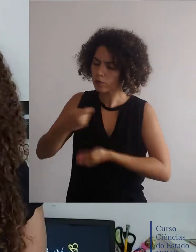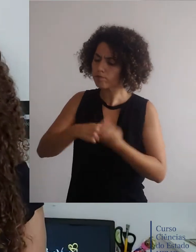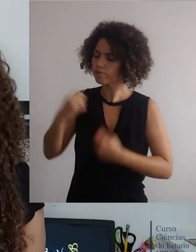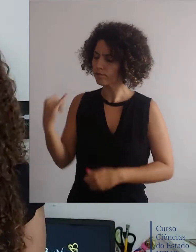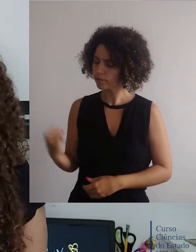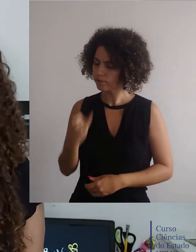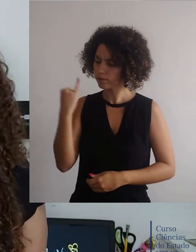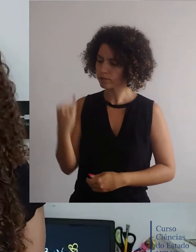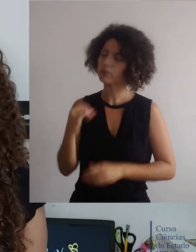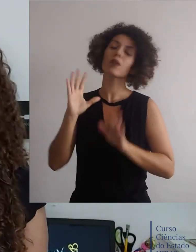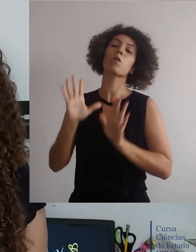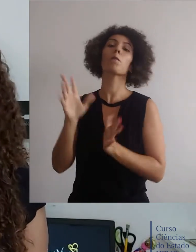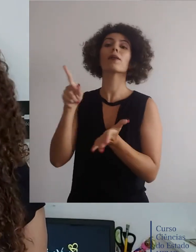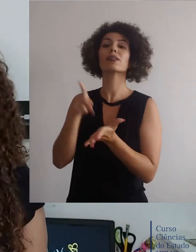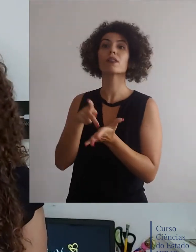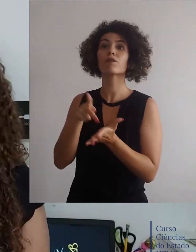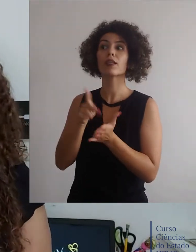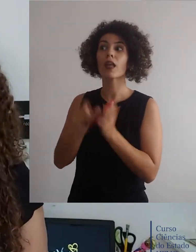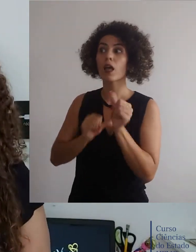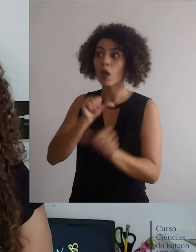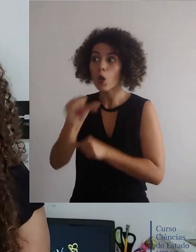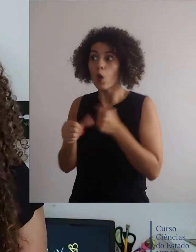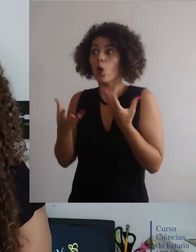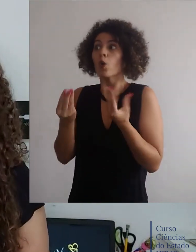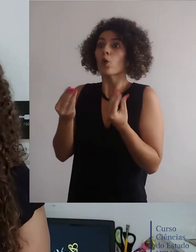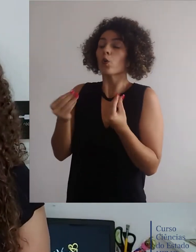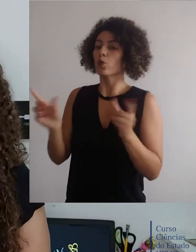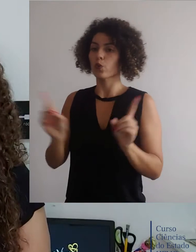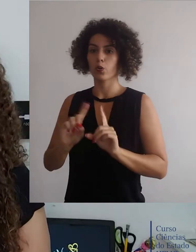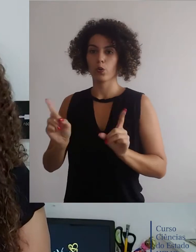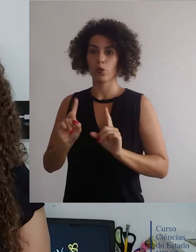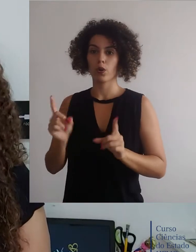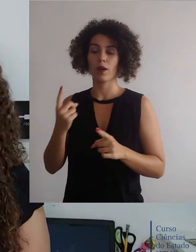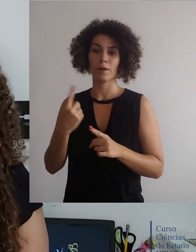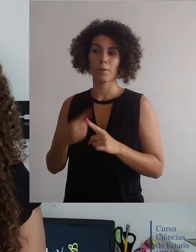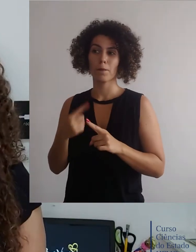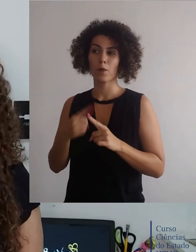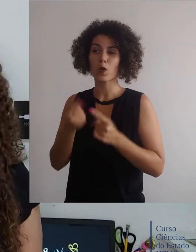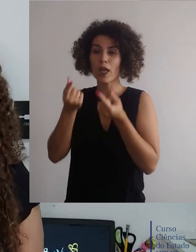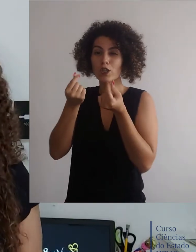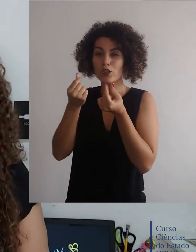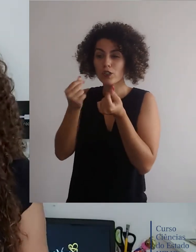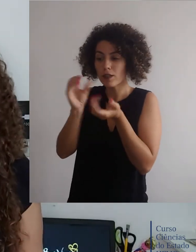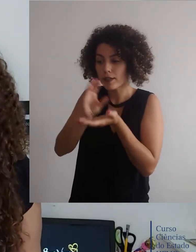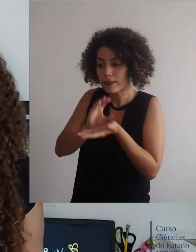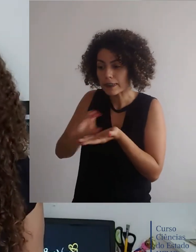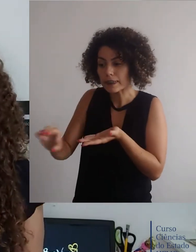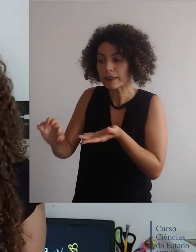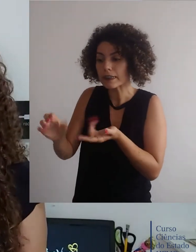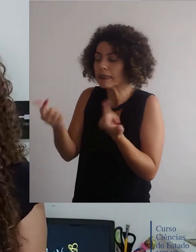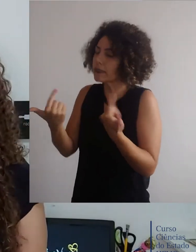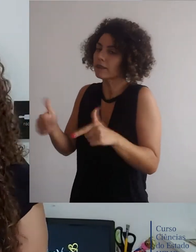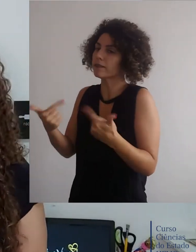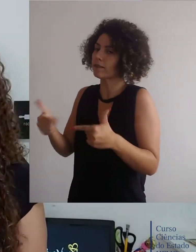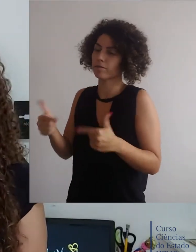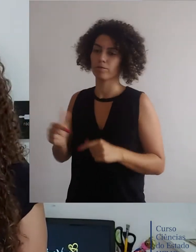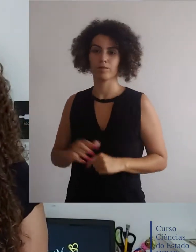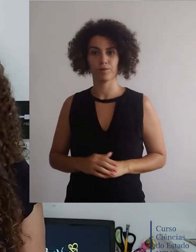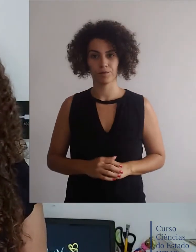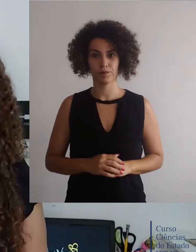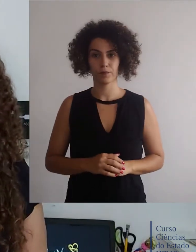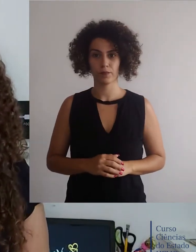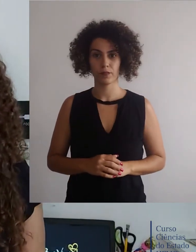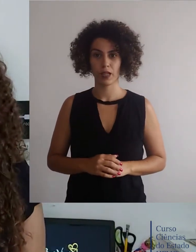na prática também não houve grande mudança, uma vez que, apesar de formar do Ministério, não foram alocados grandes recursos para ele.